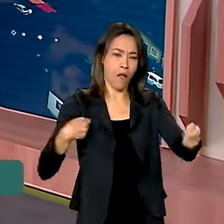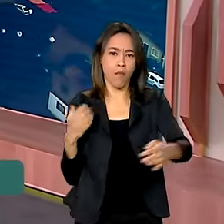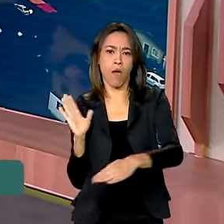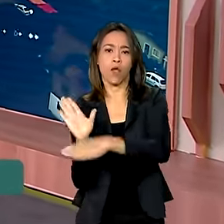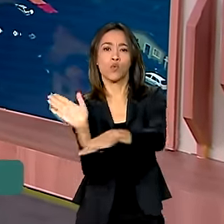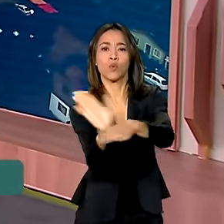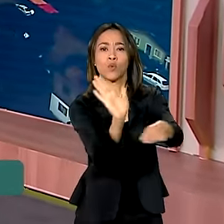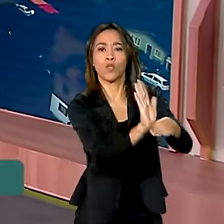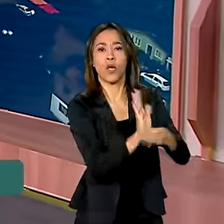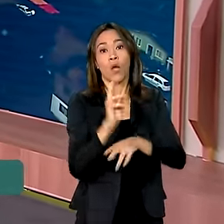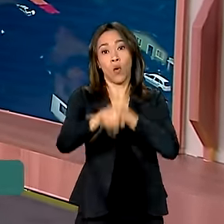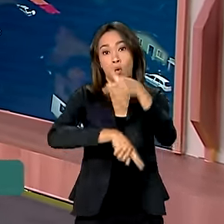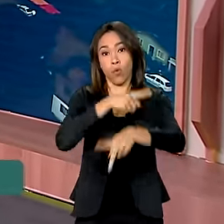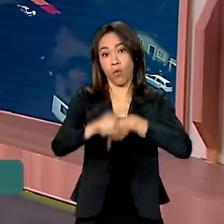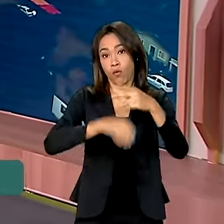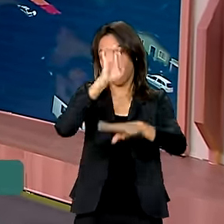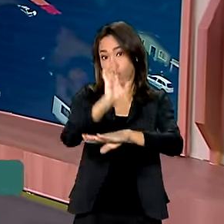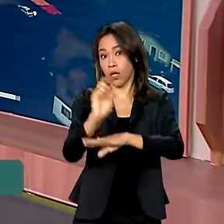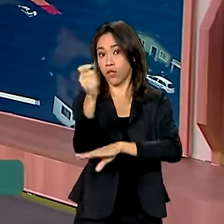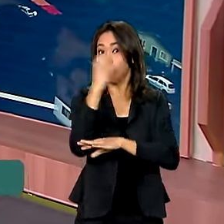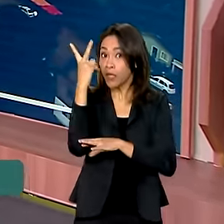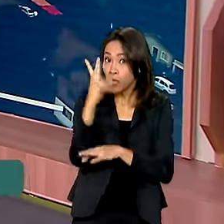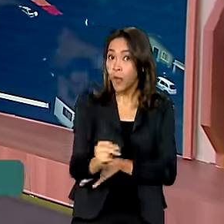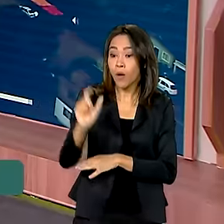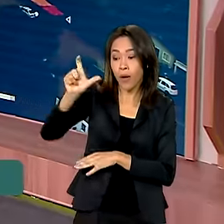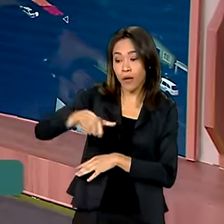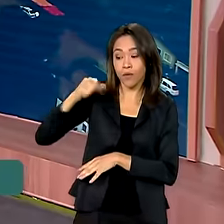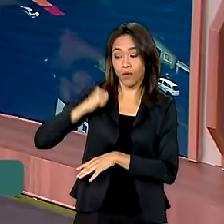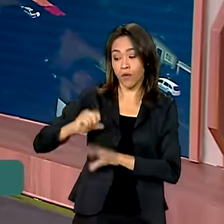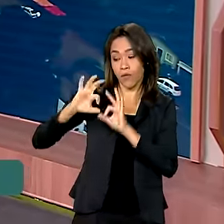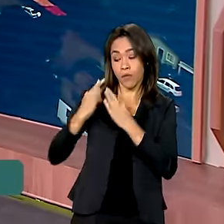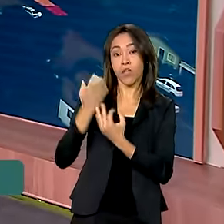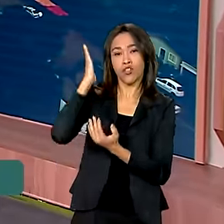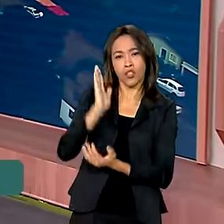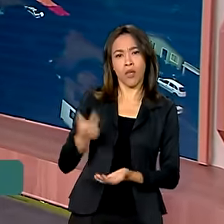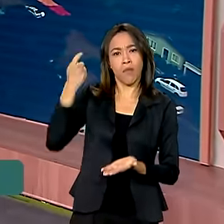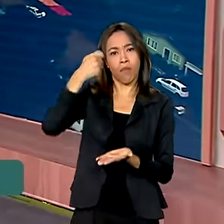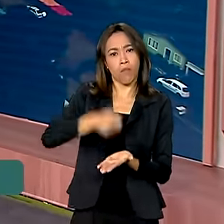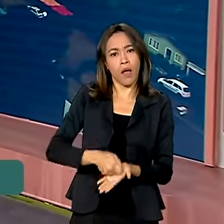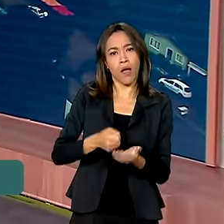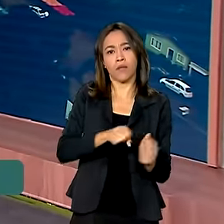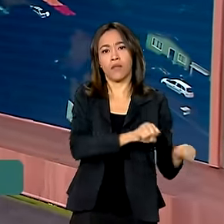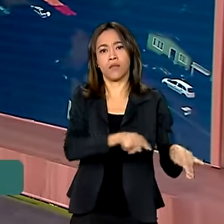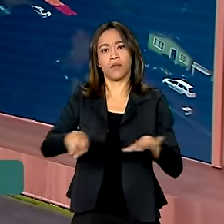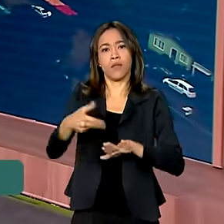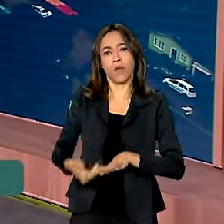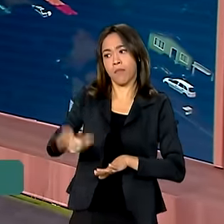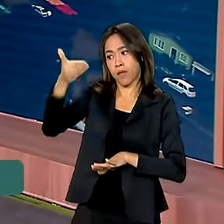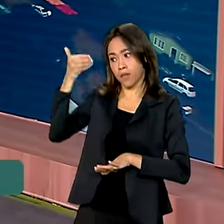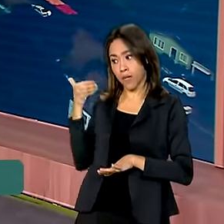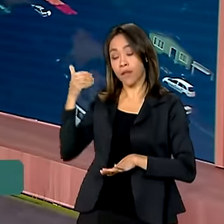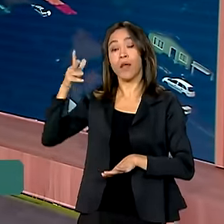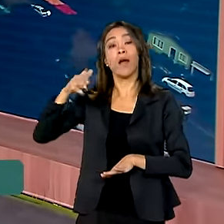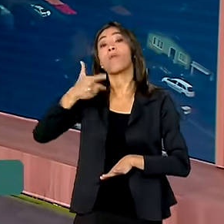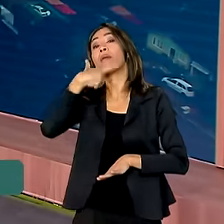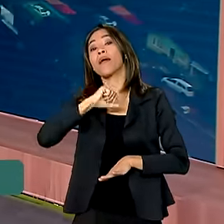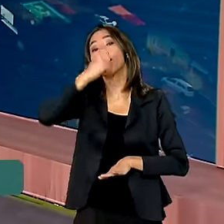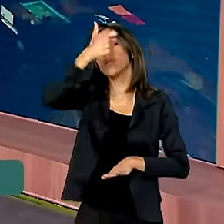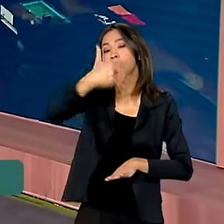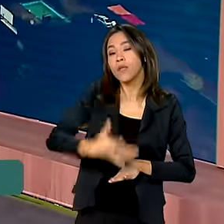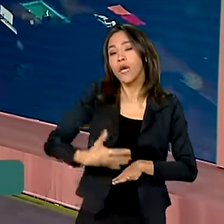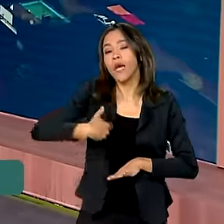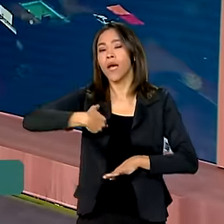à população gaúcha, como o Bolsa Família, que foi pago aos gaúchos na semana passada. Para falar sobre essa ação e esclarecer algumas